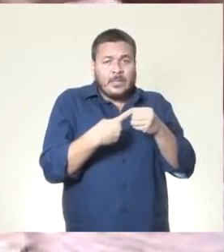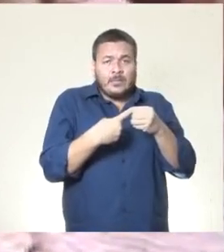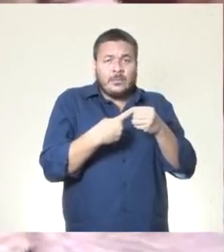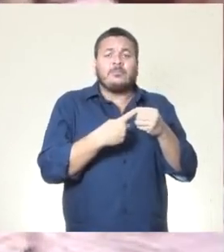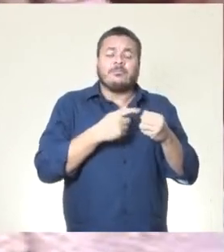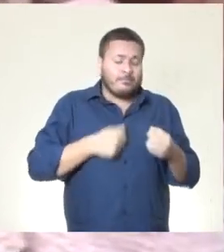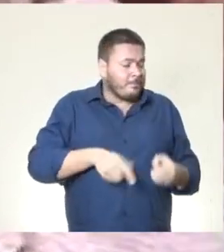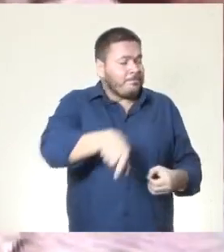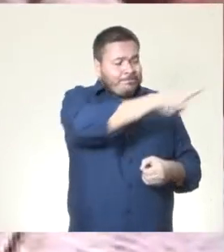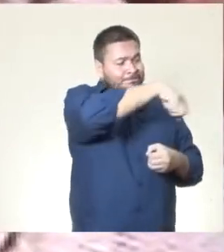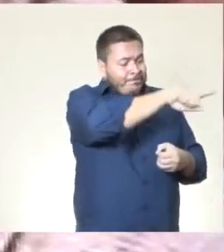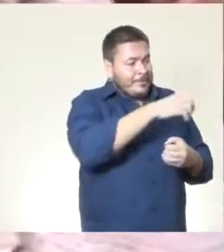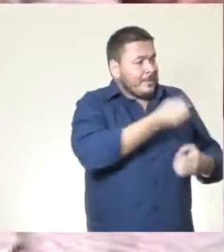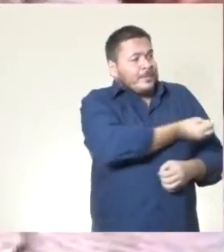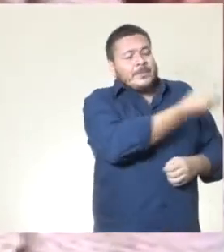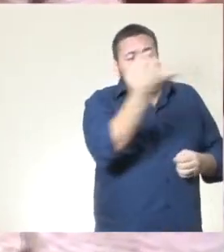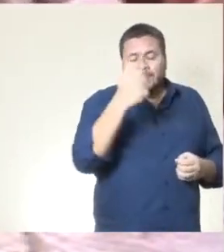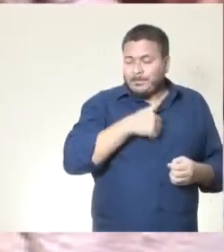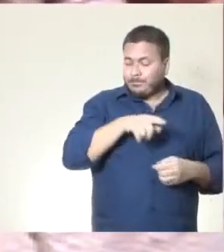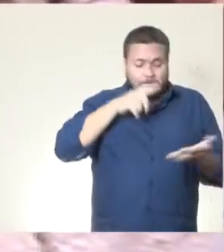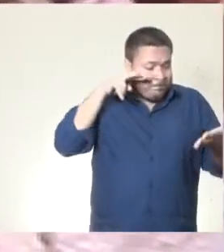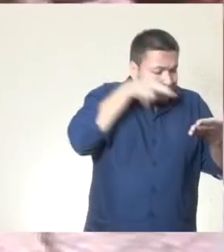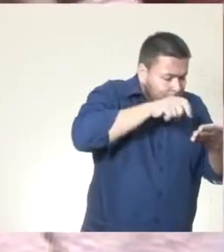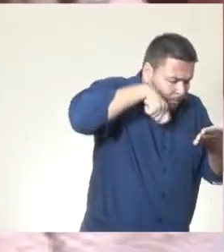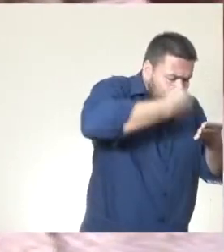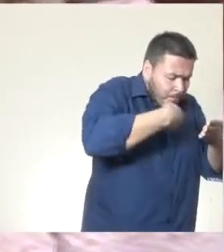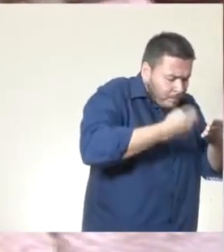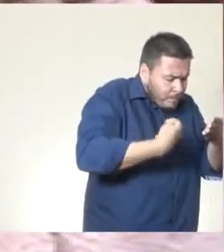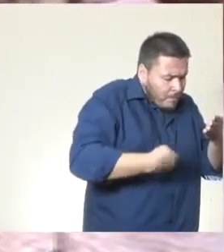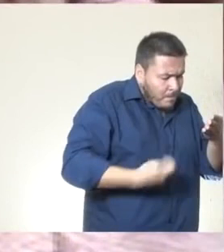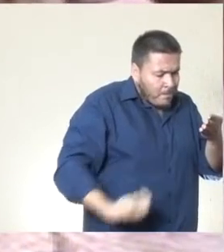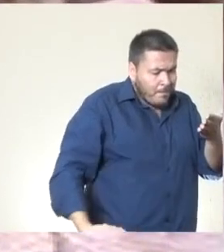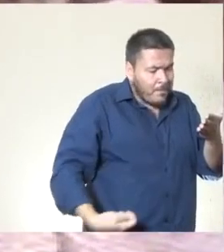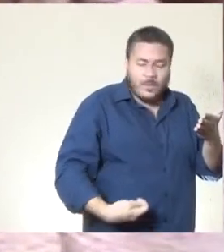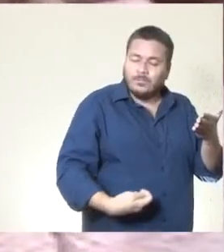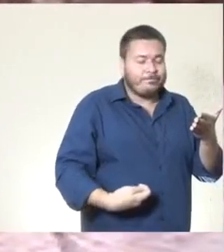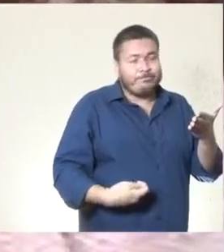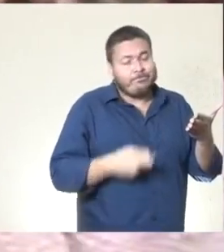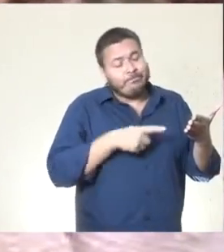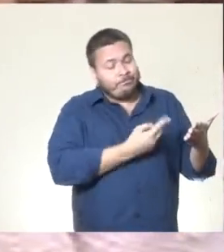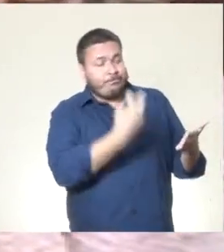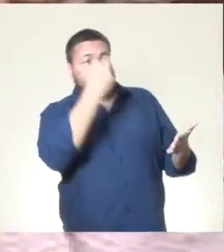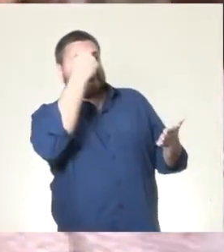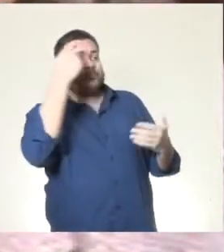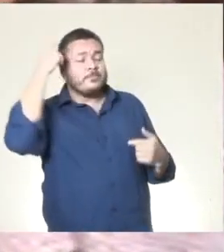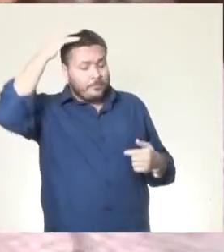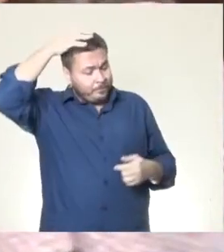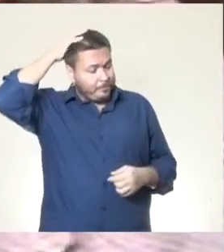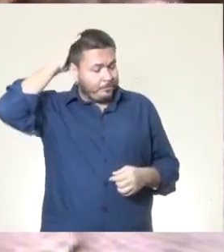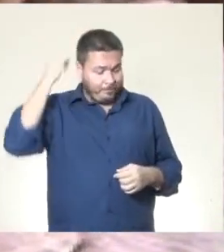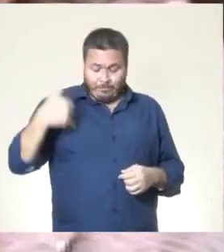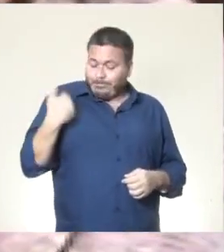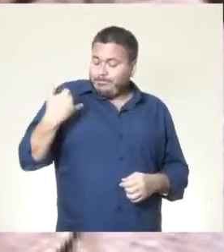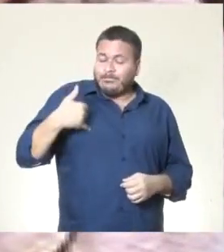muitos, antes de atentarem para o conteúdo do meu livro, afetaram para